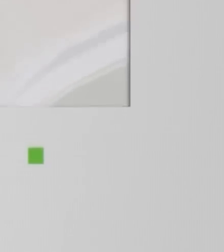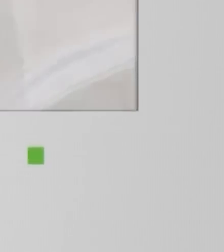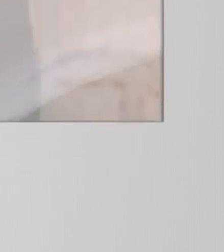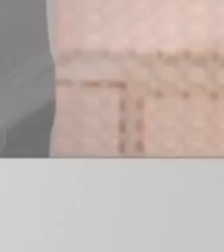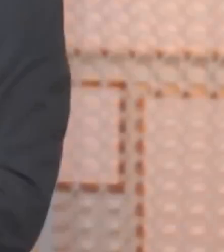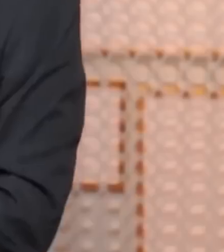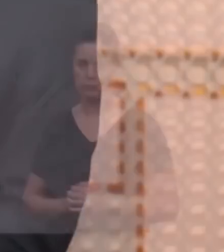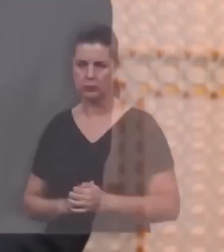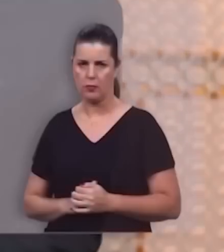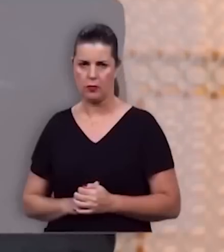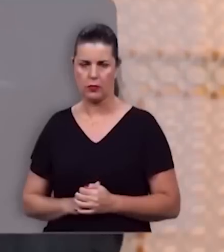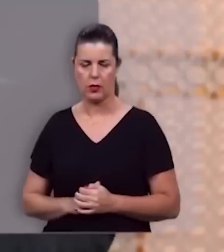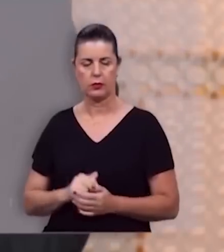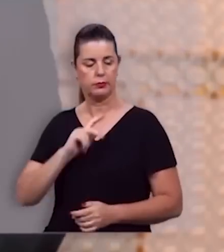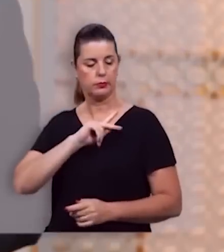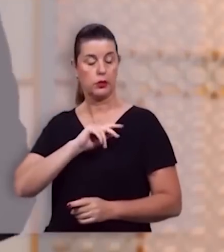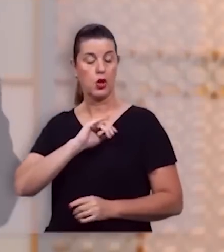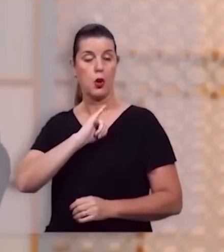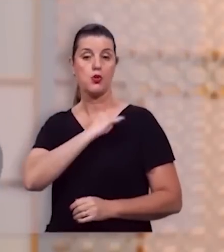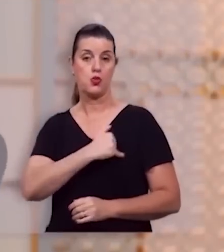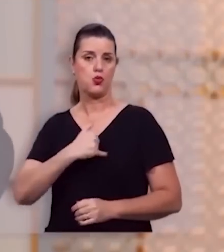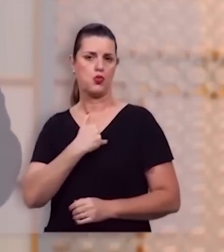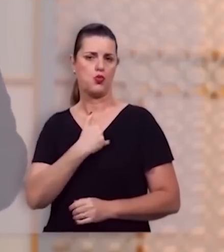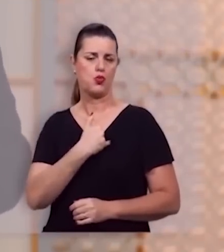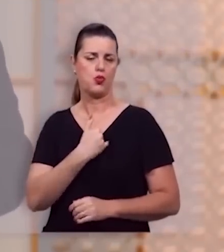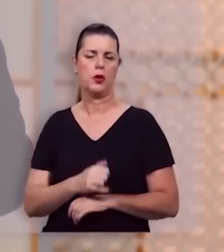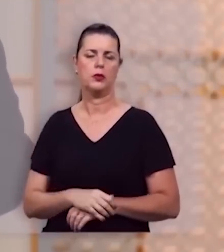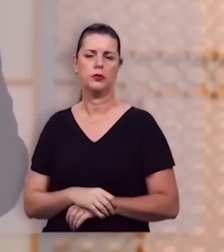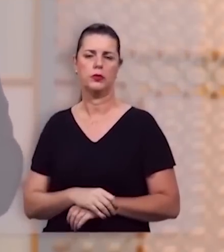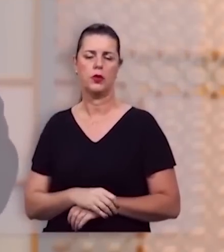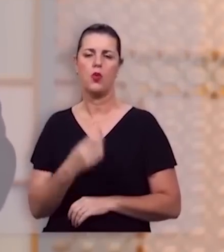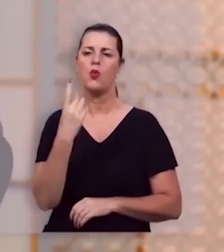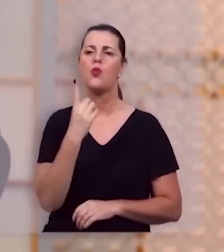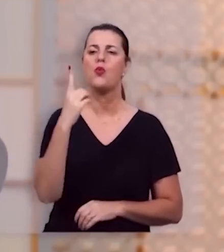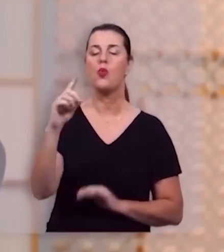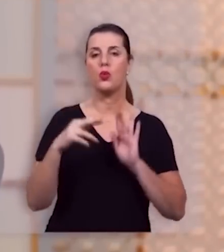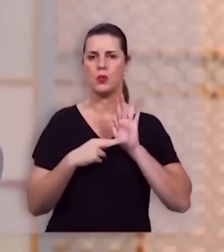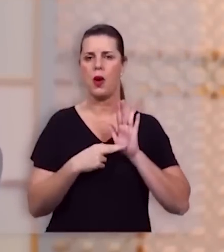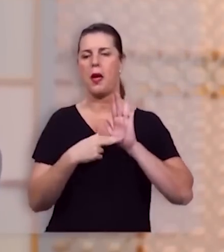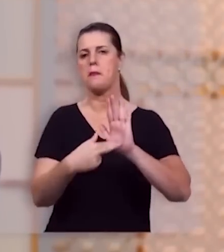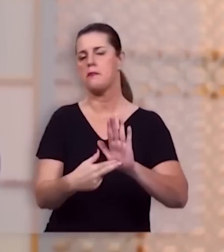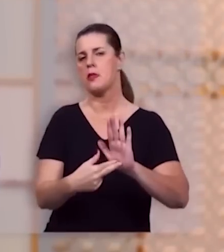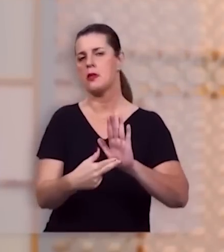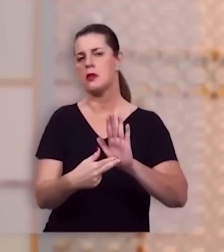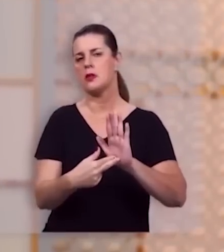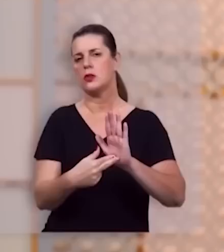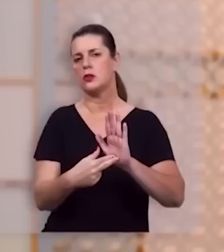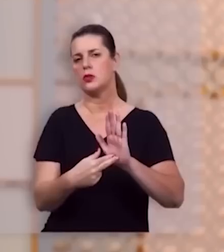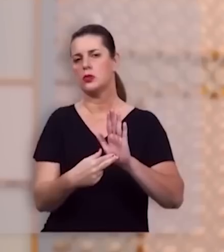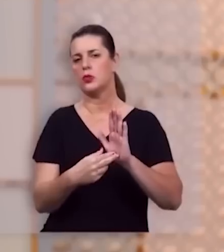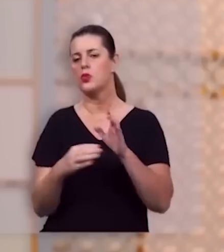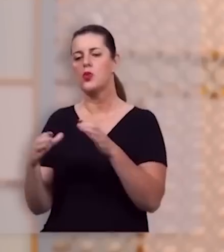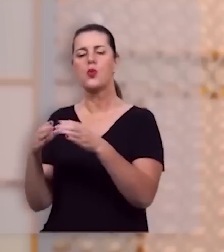O apóstolo João foi o último representante do colégio